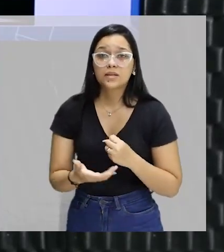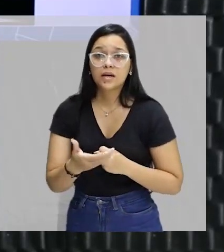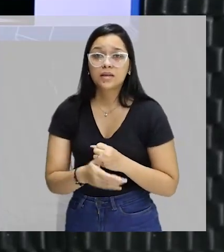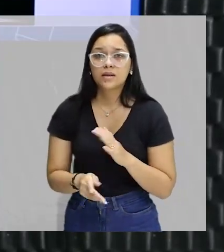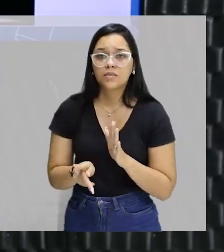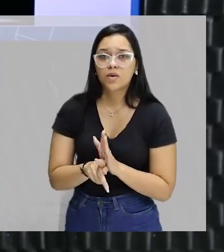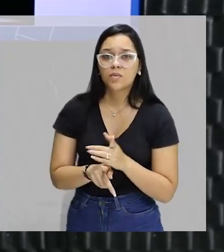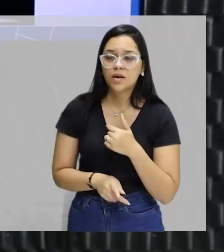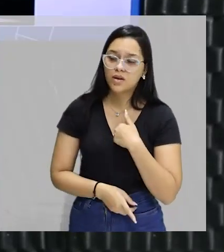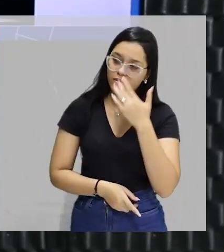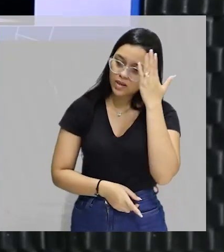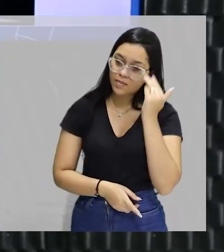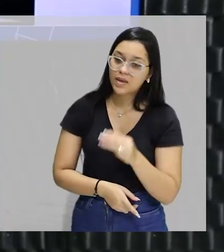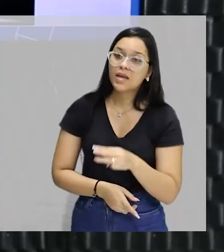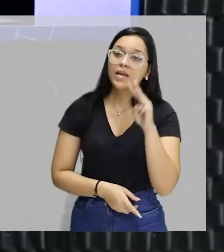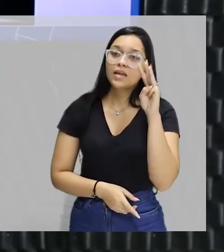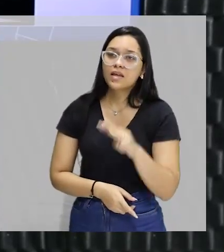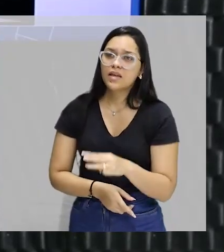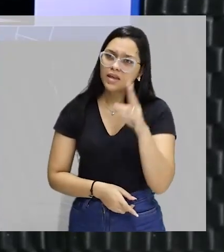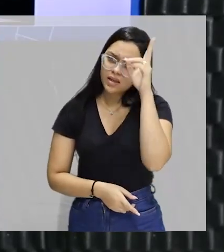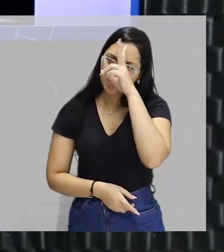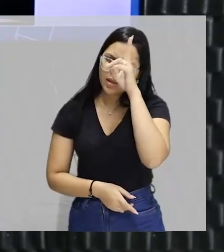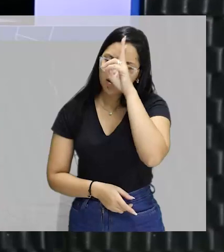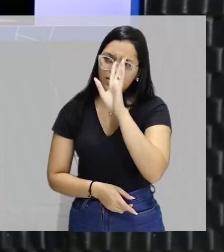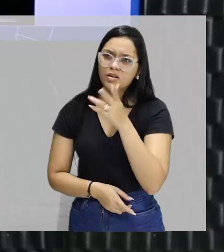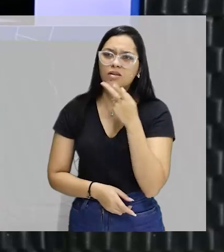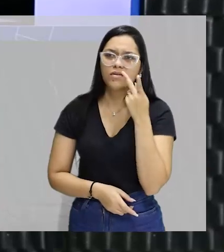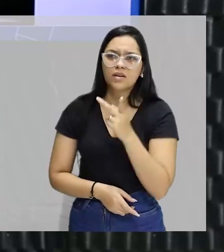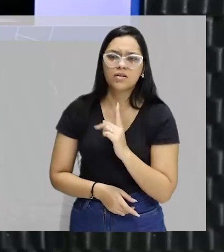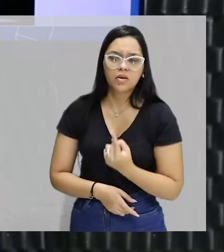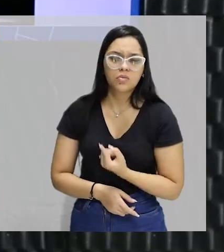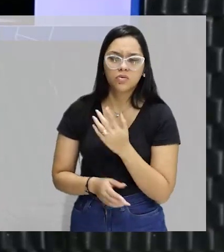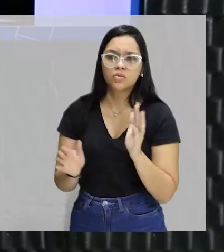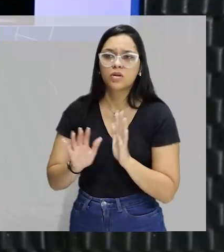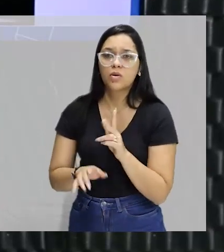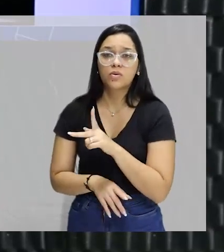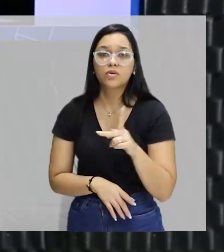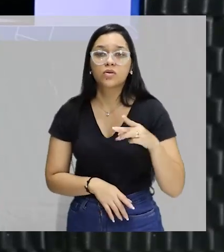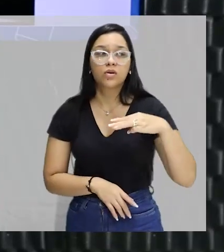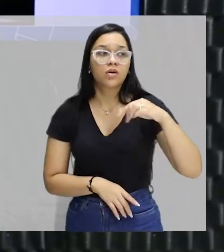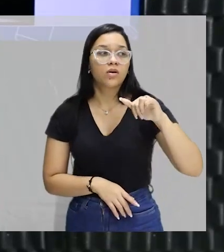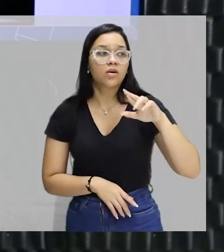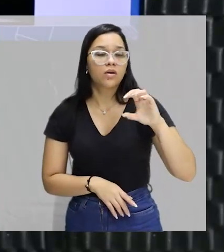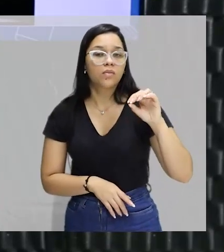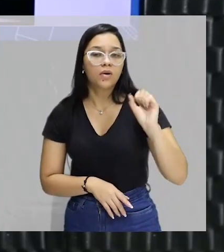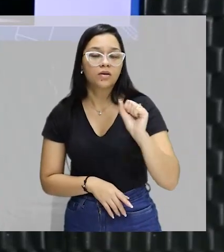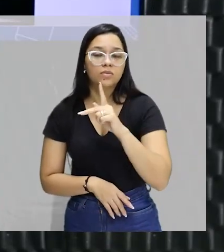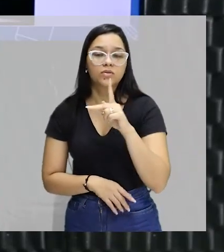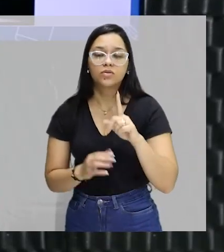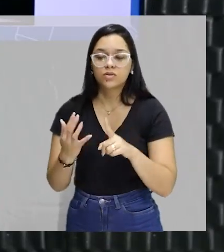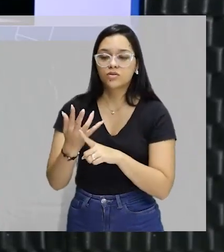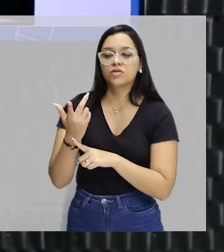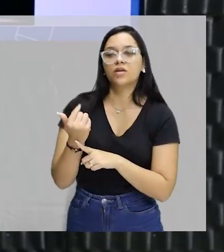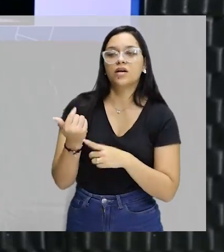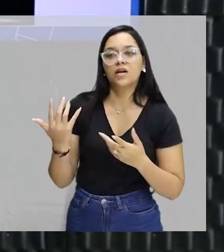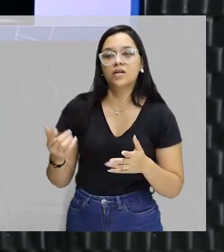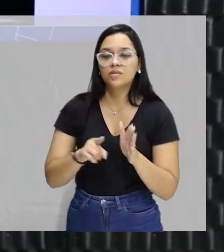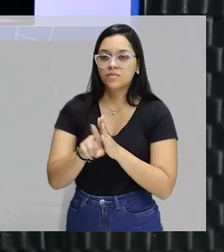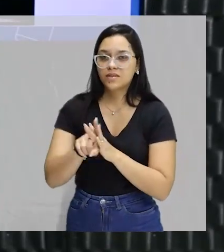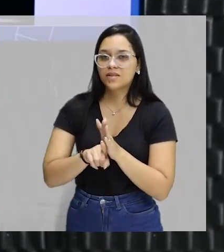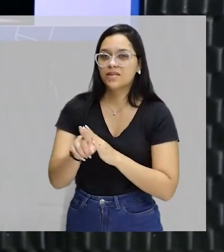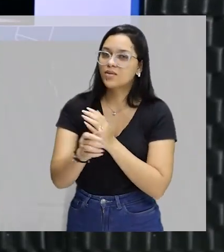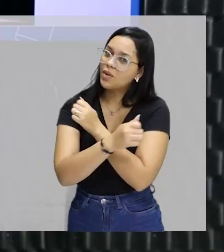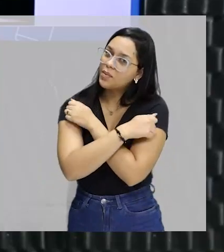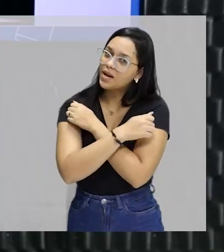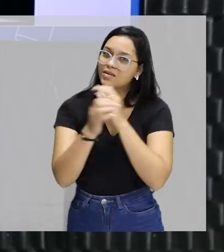situação de eu saber quem são. Lembra que eu falei de Nelson Rodrigues? Ele não é o único. Professor Marcos Domingos, professor de arte. Pesquisem mais sobre